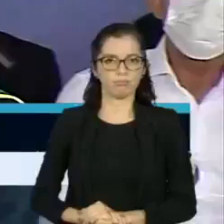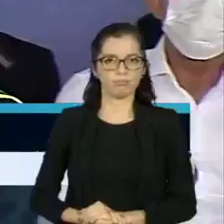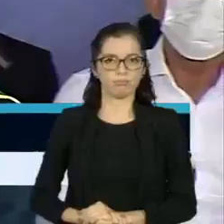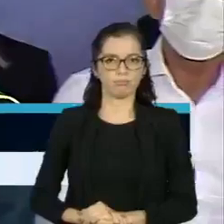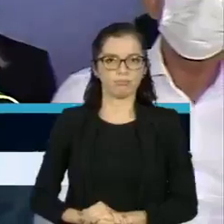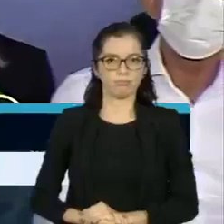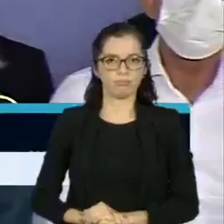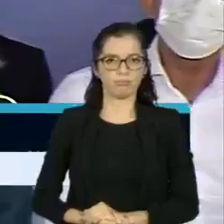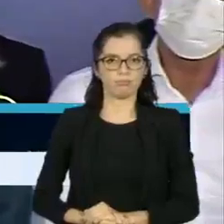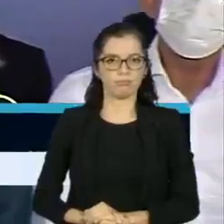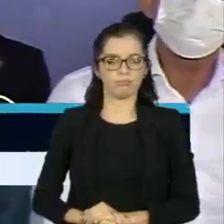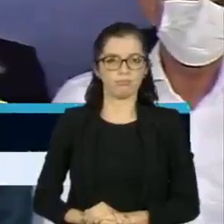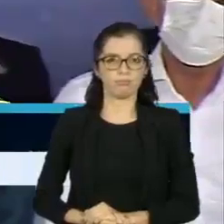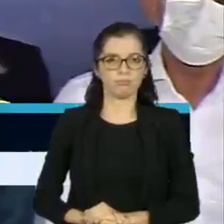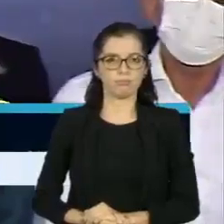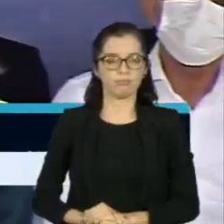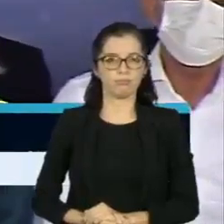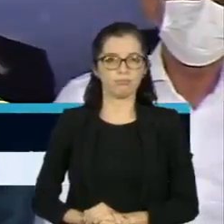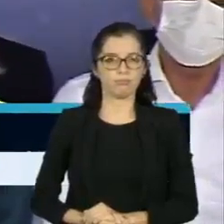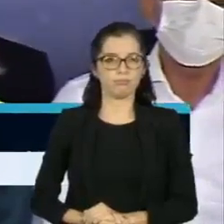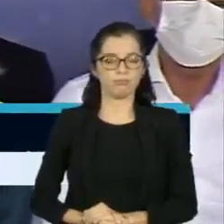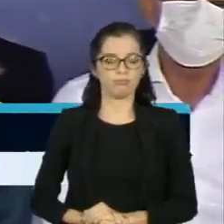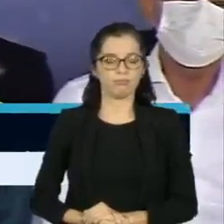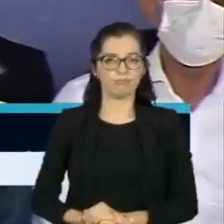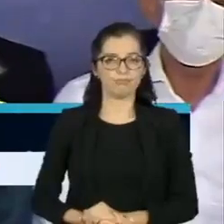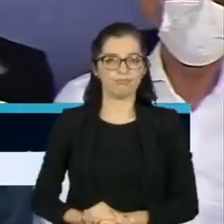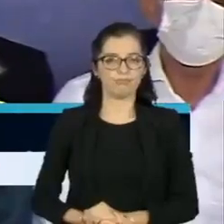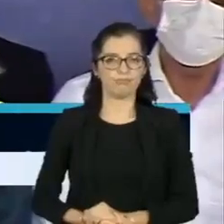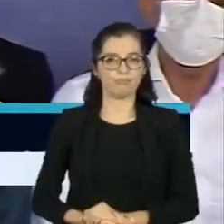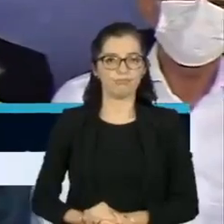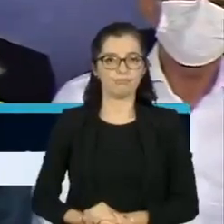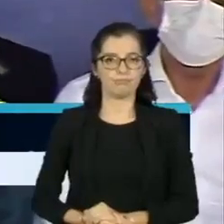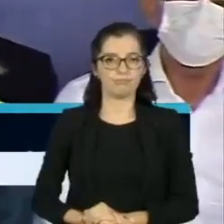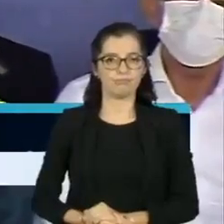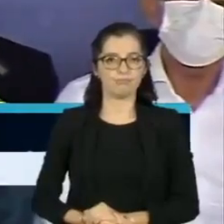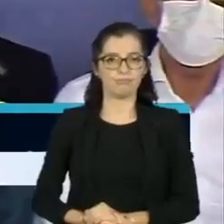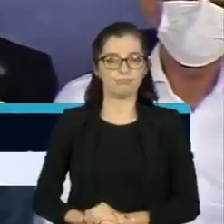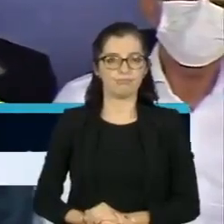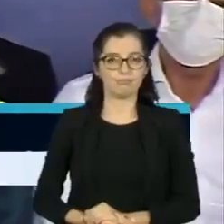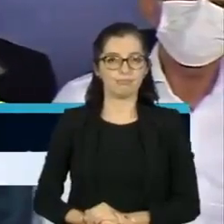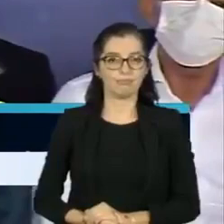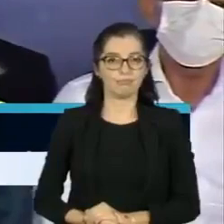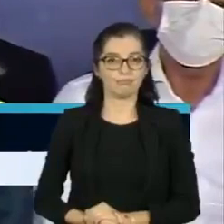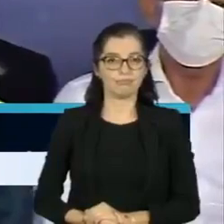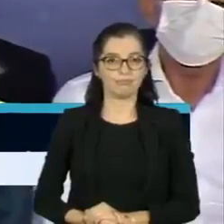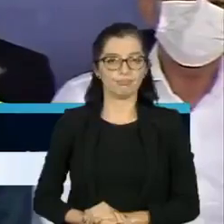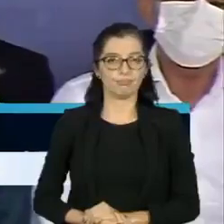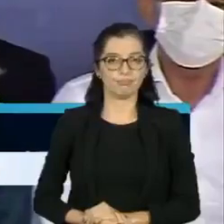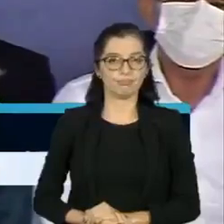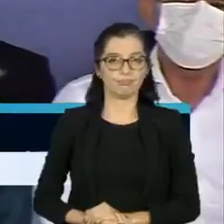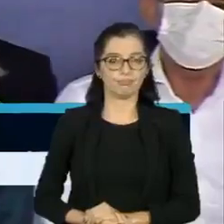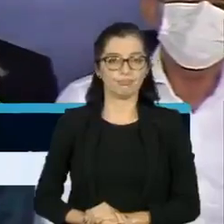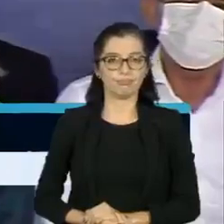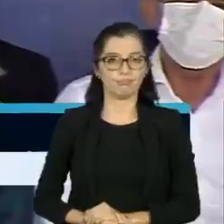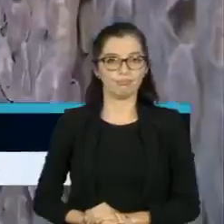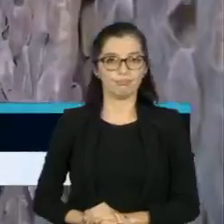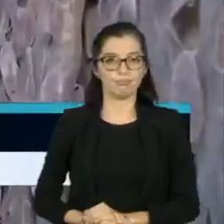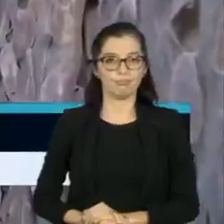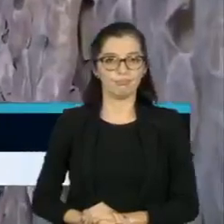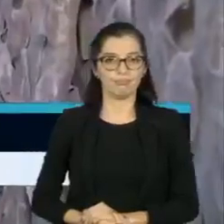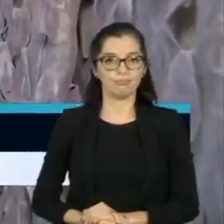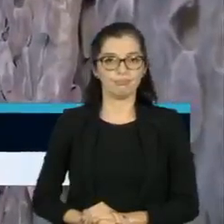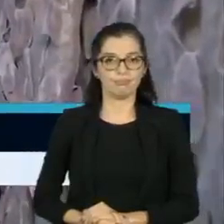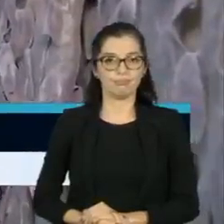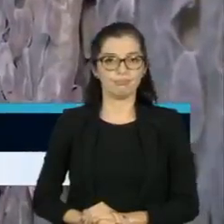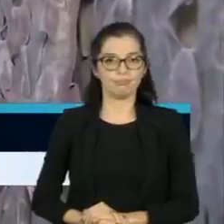Arma é um direito de vocês. Me sinto muito bem estar ao lado do povo de bem armado em nosso Brasil.